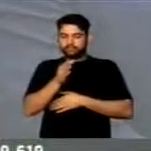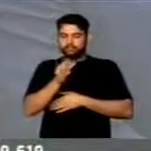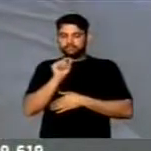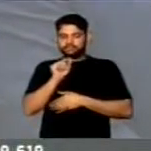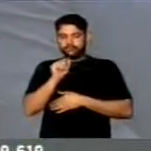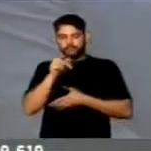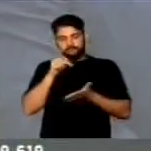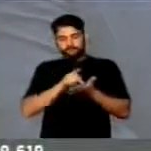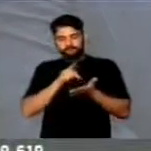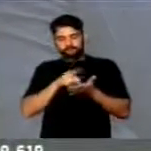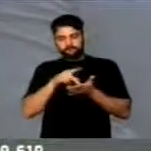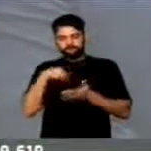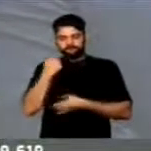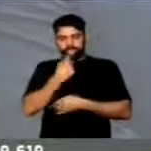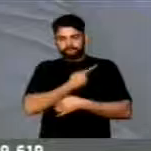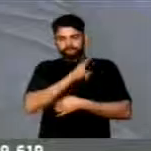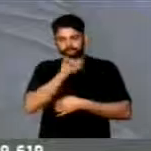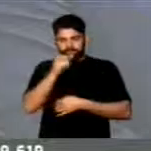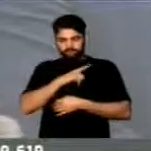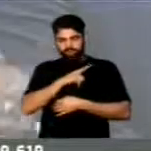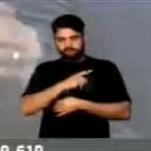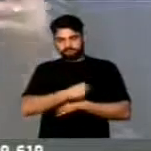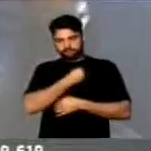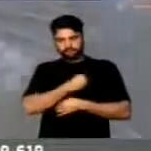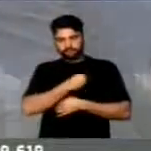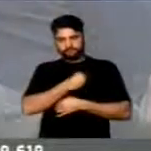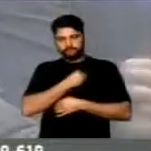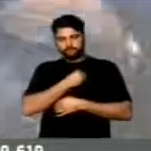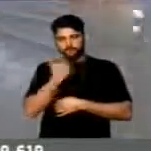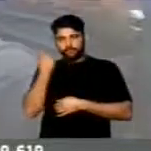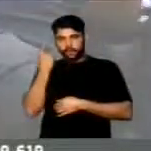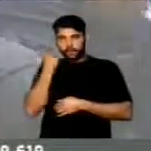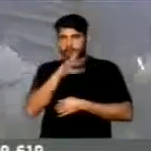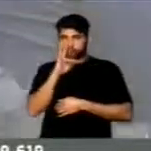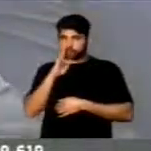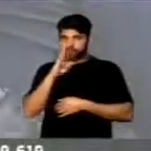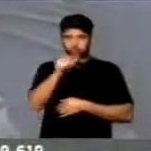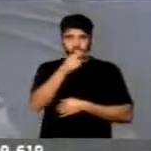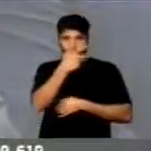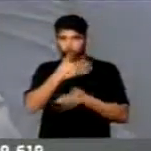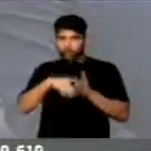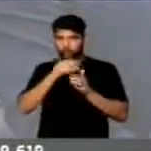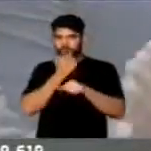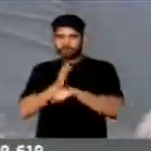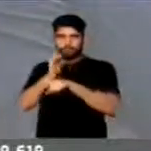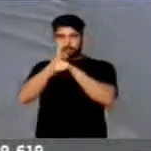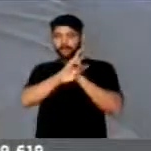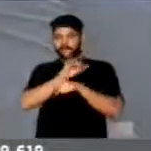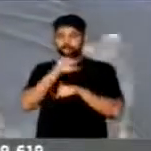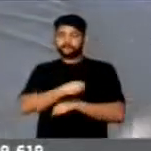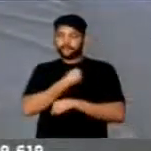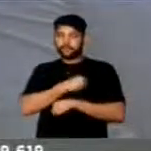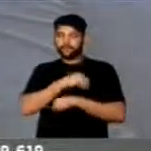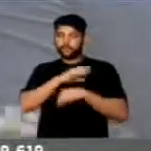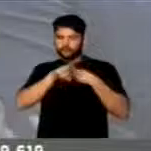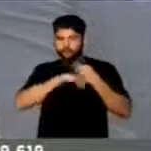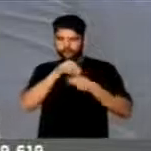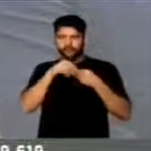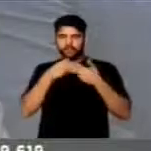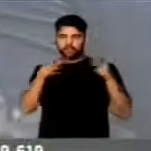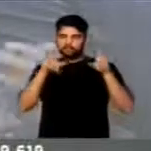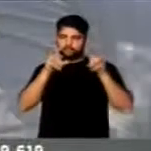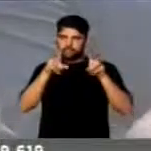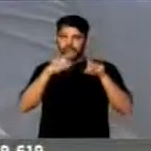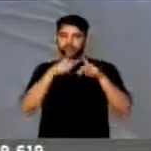E evidentemente que nós vamos estar alcançando todos os outros estados que foram envolvidos nessas